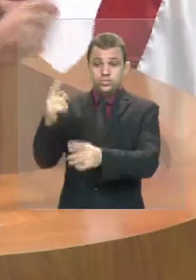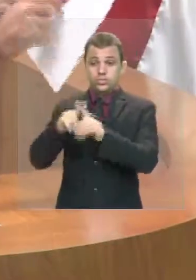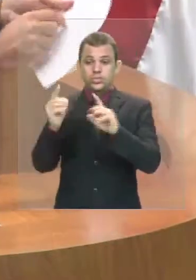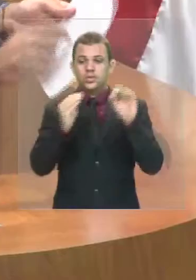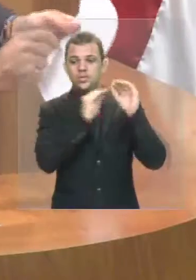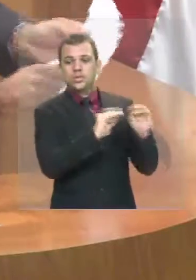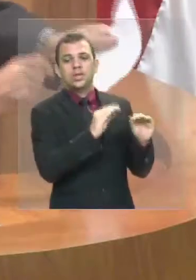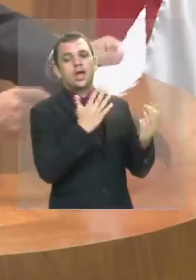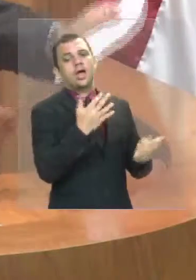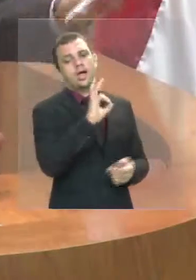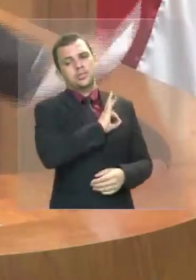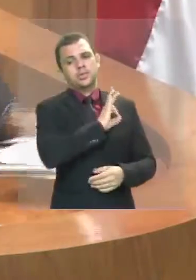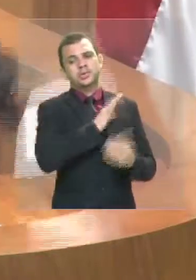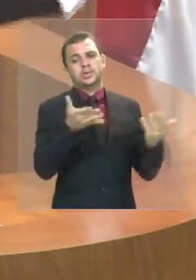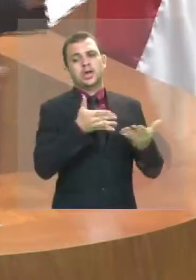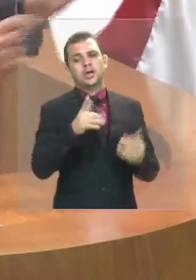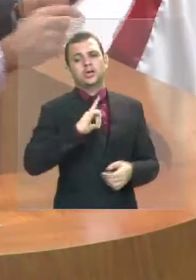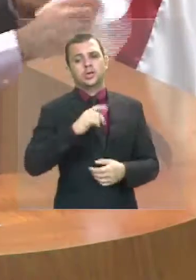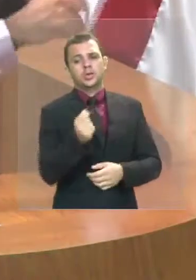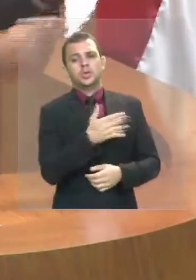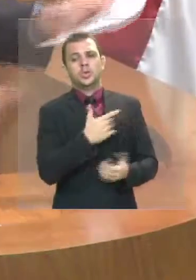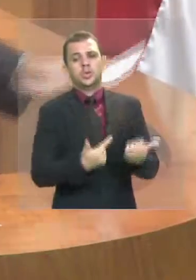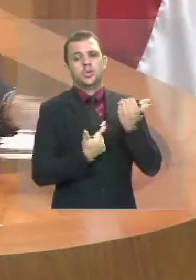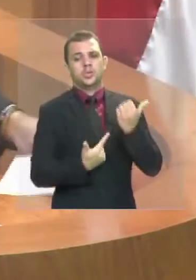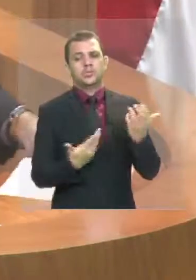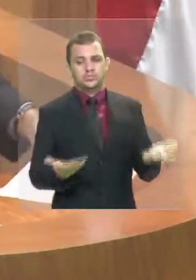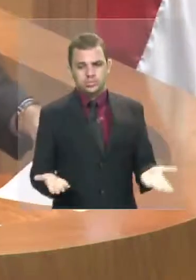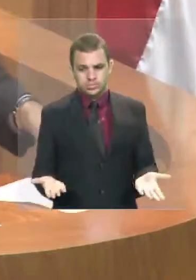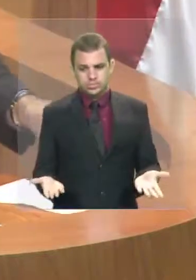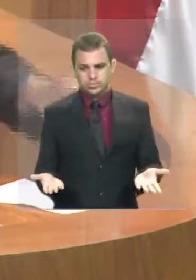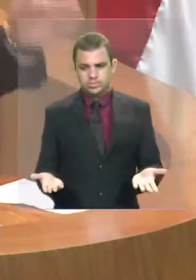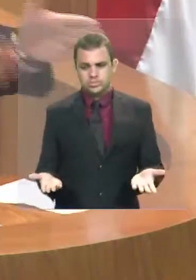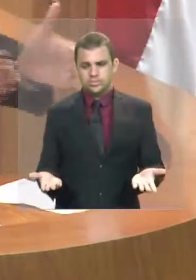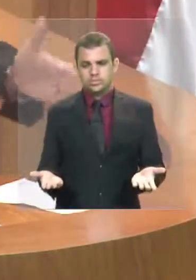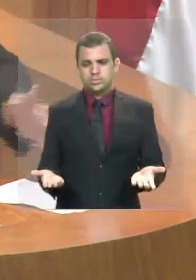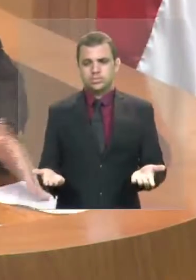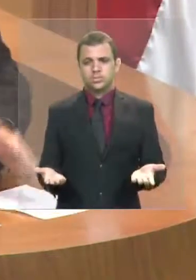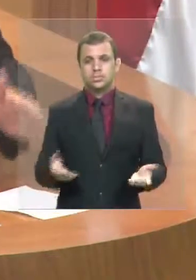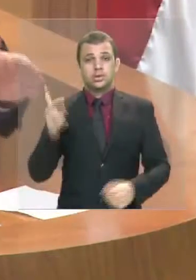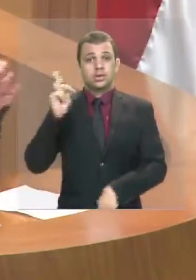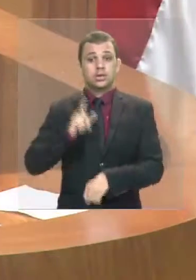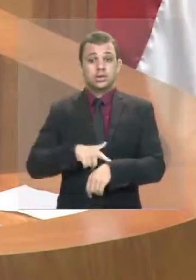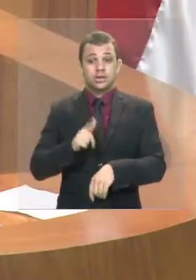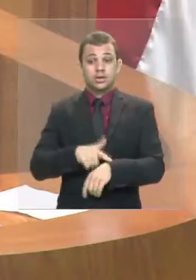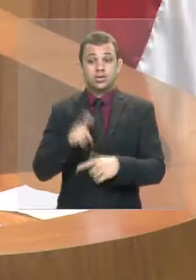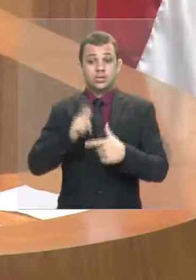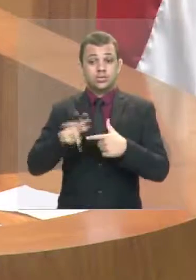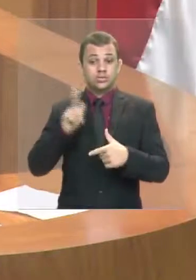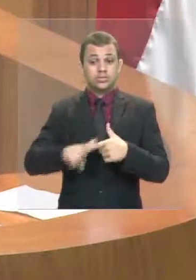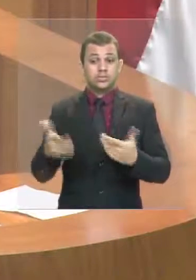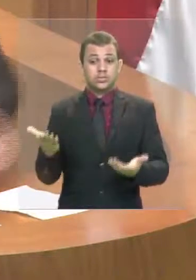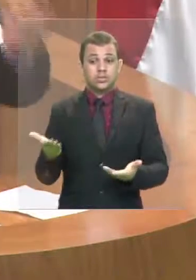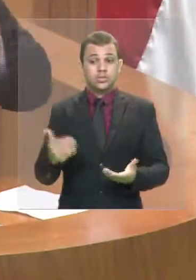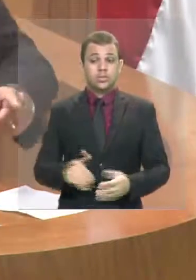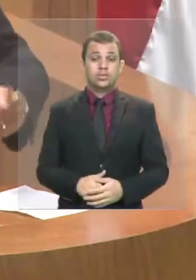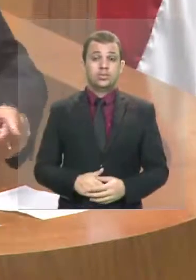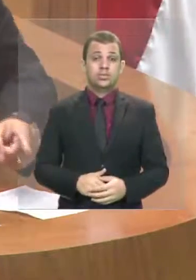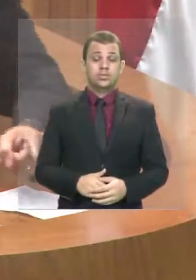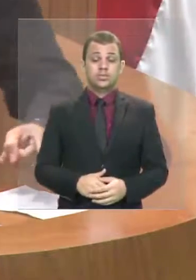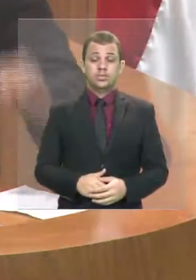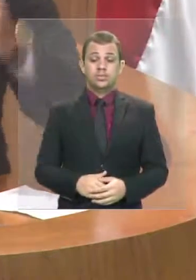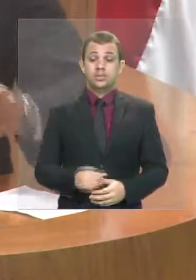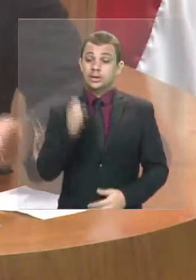militar agora tem novos armamentos. No momento que o bicho está pegando. E se